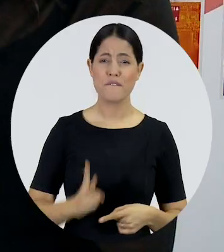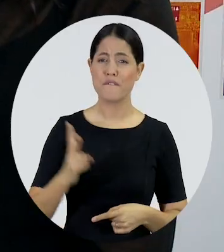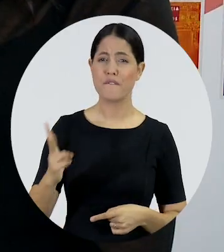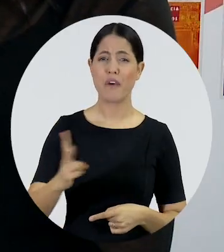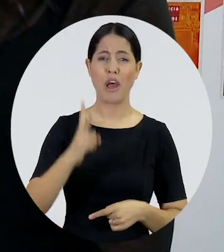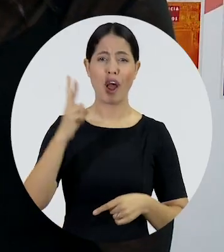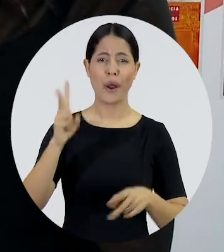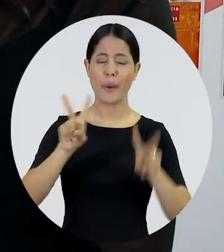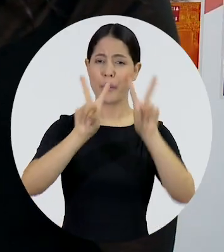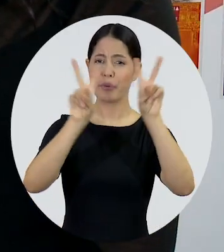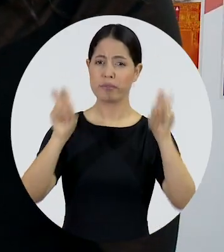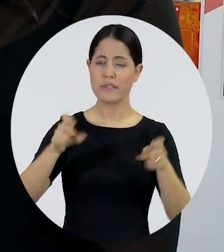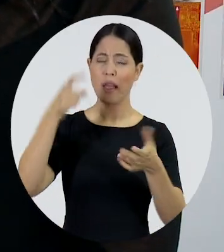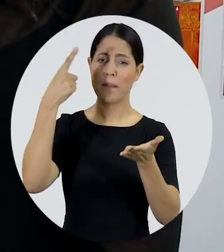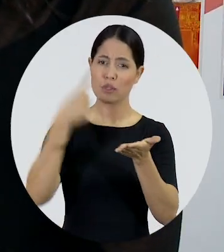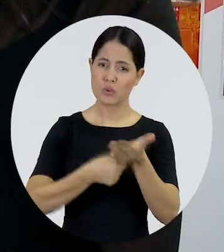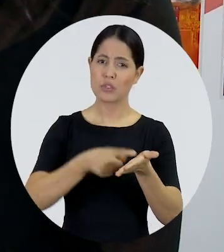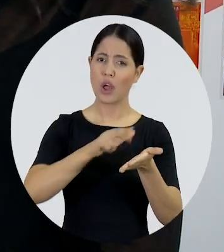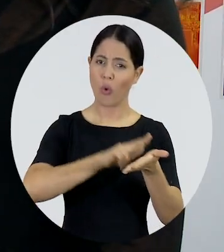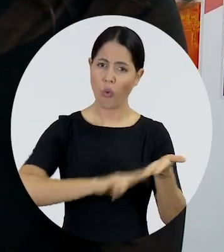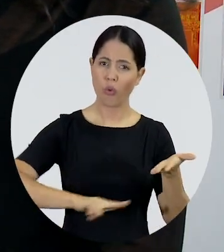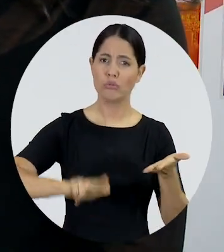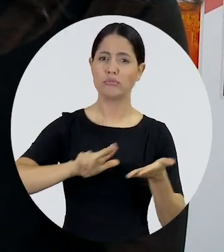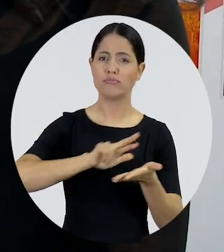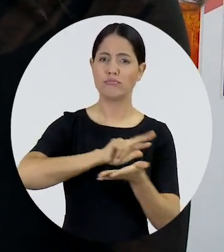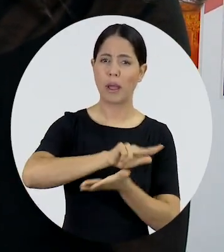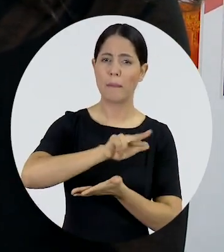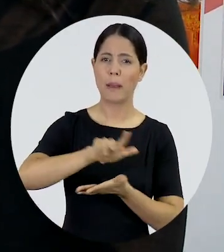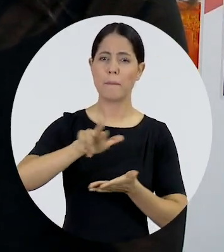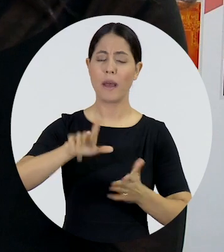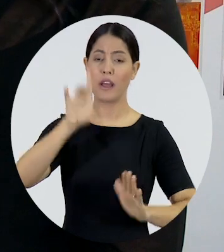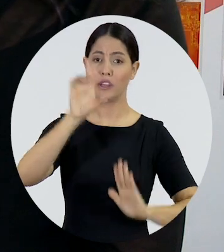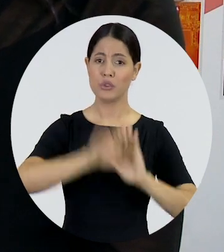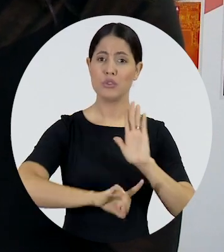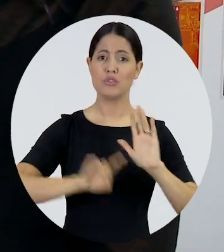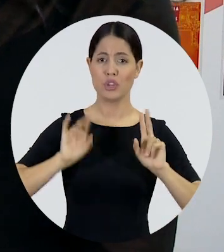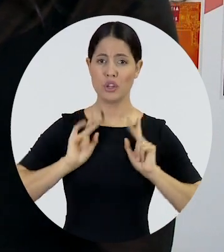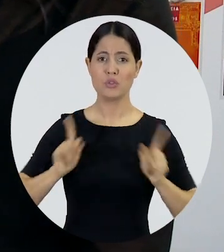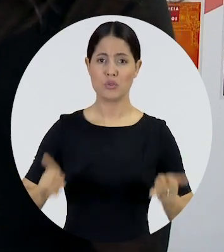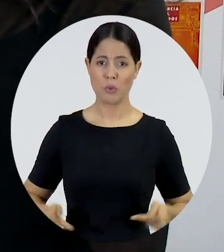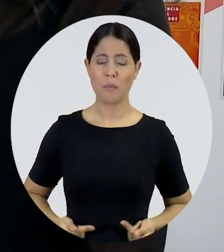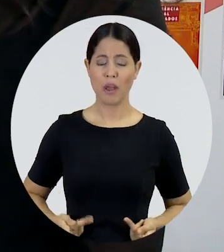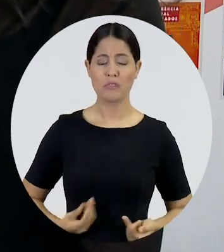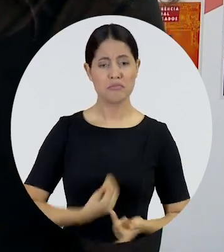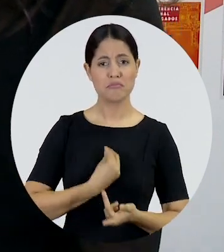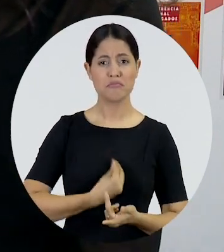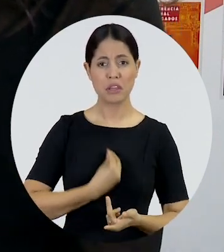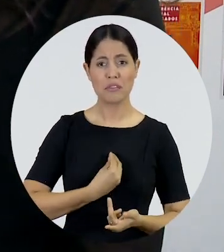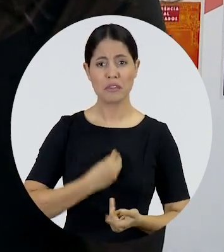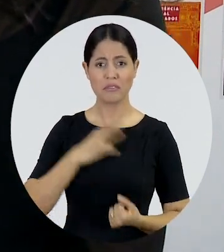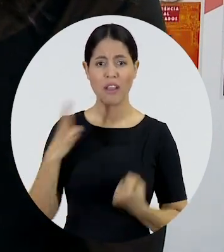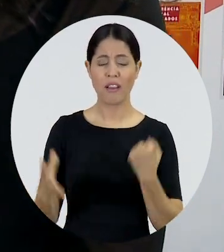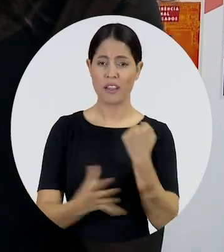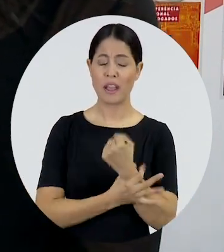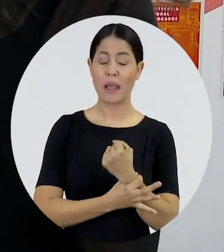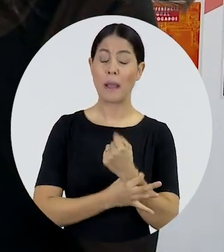tratados e o reconhecimento da existência dos direitos humanos e da dignidade humana. Porém,